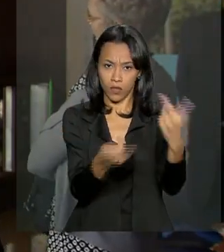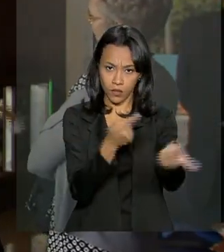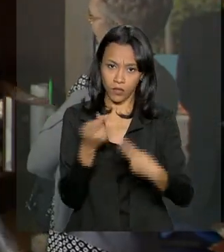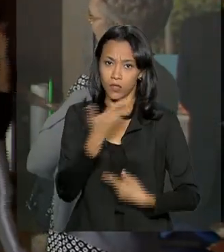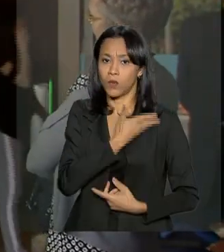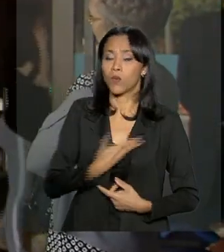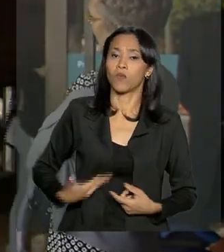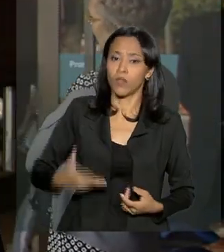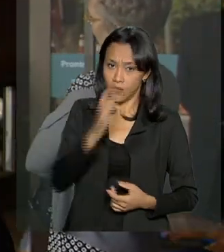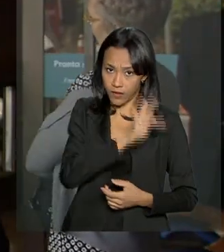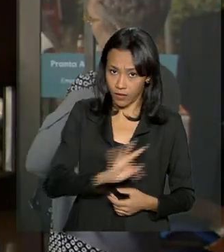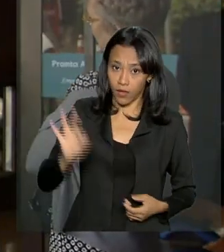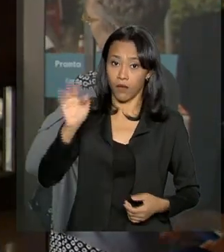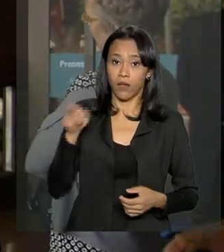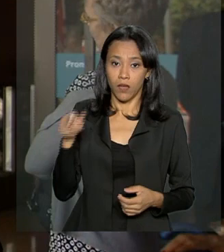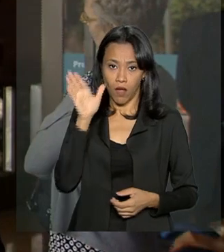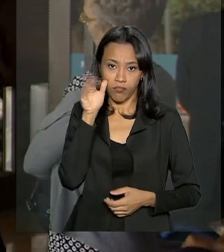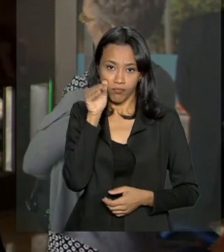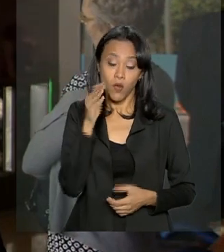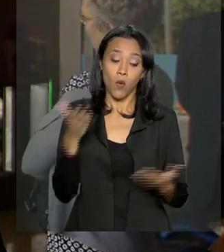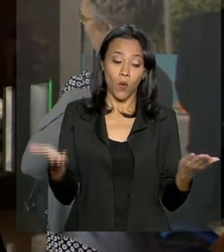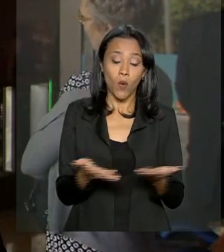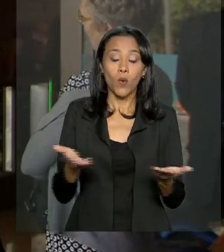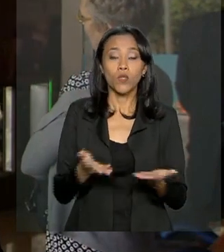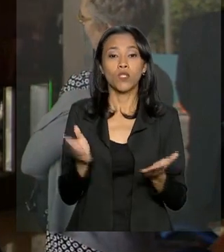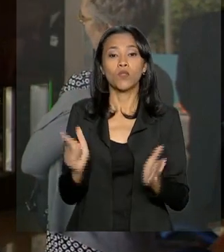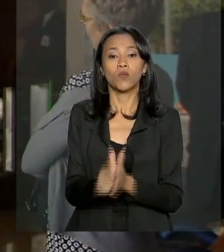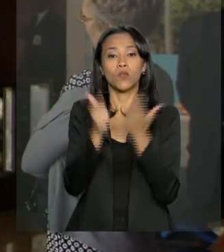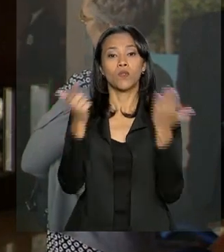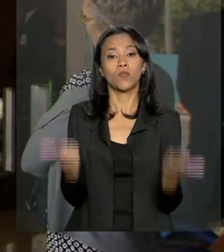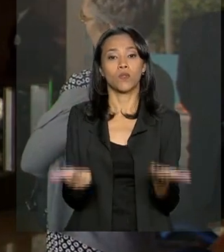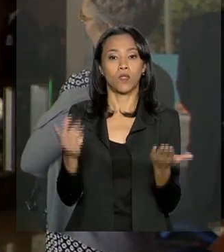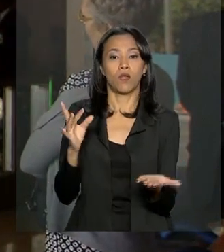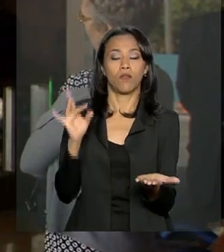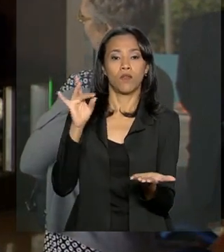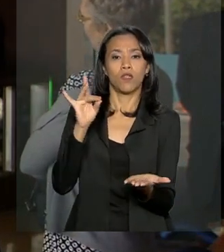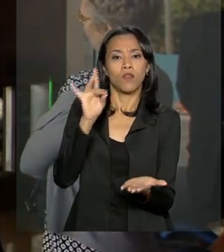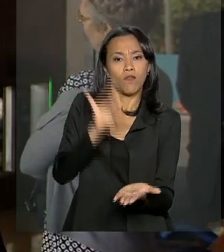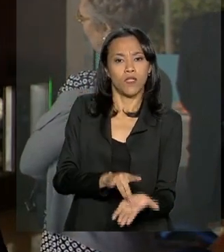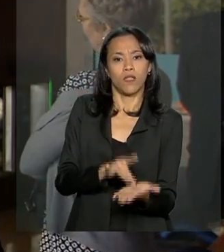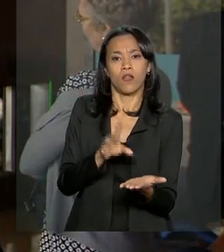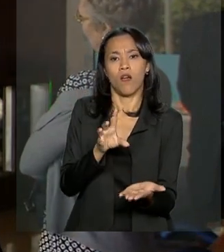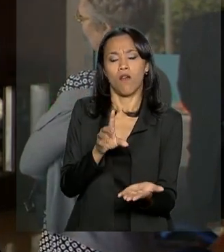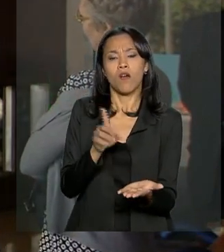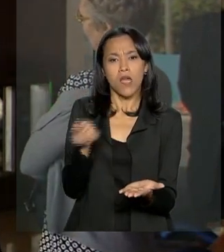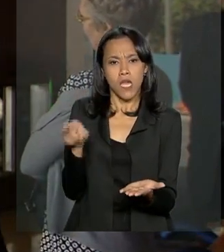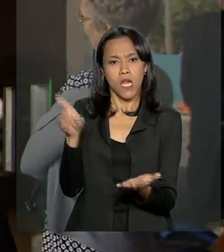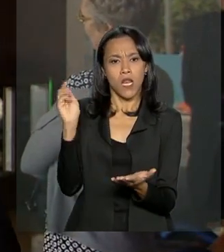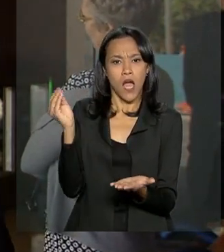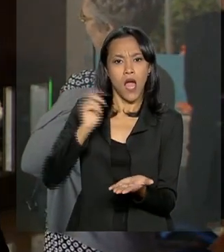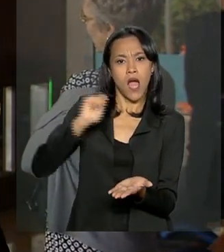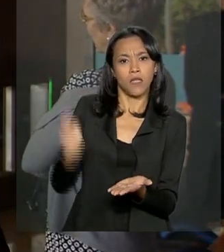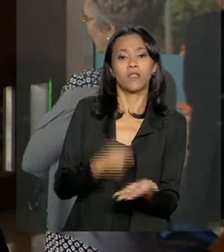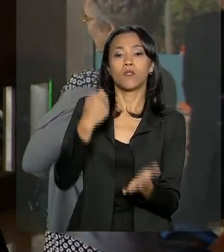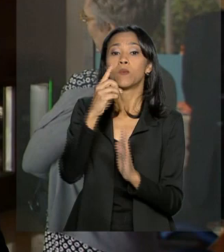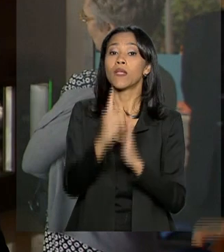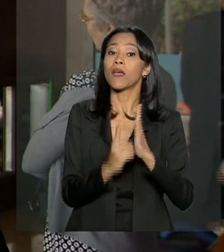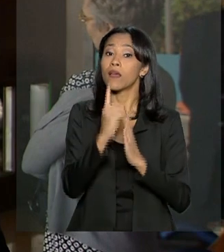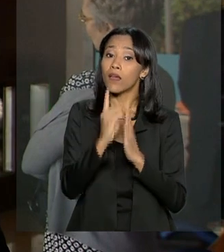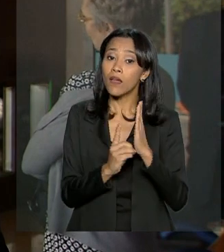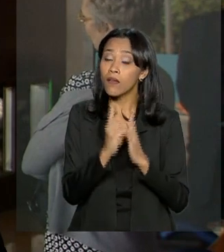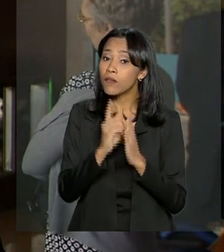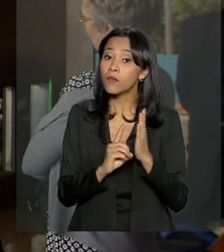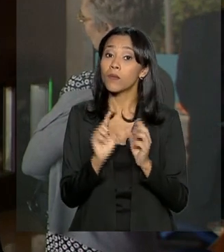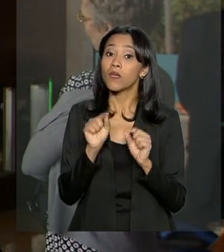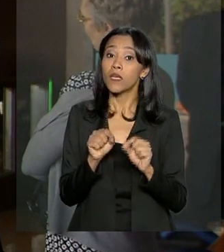governo federal. Hoje, por exemplo, no Diário Oficial, foi publicado um ato que ele assinou aqui na sexta-feira, um decreto que determina